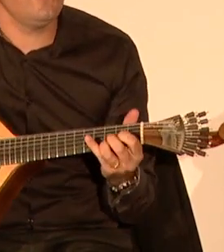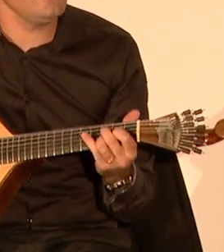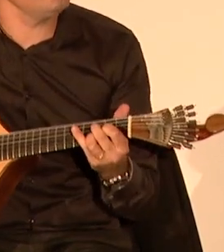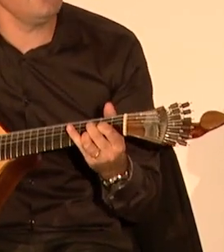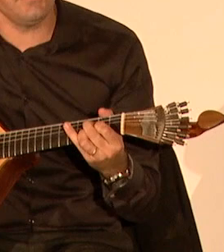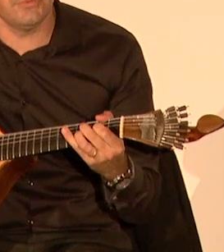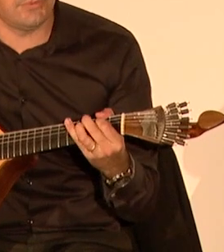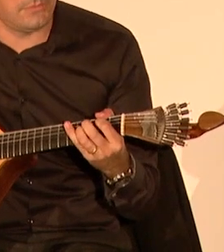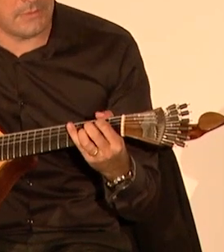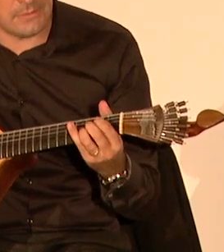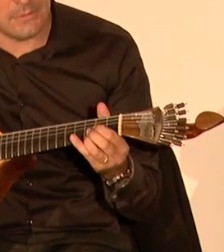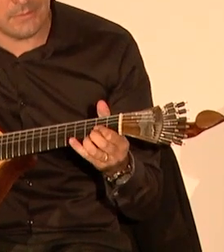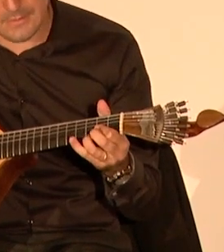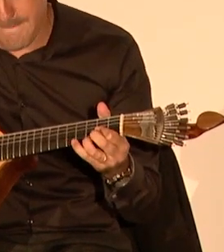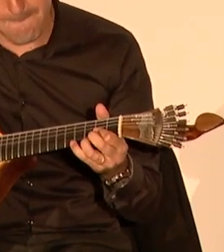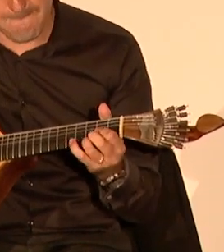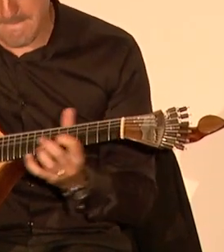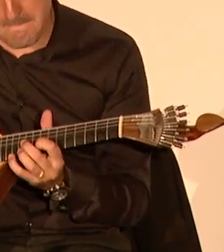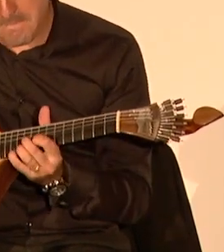em feira de Portugal